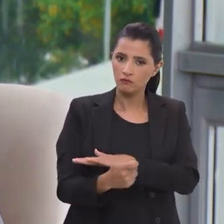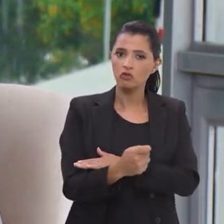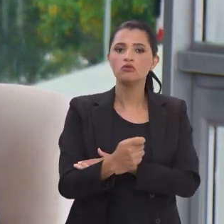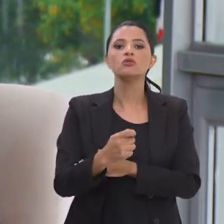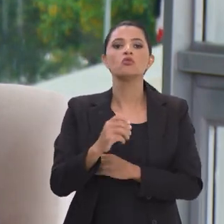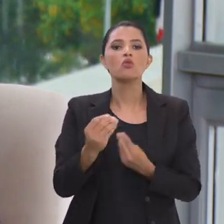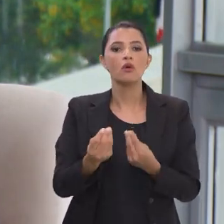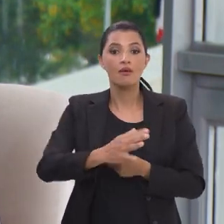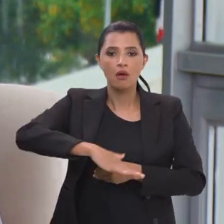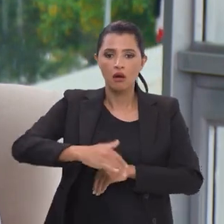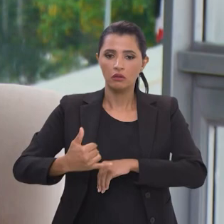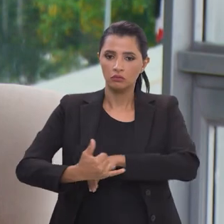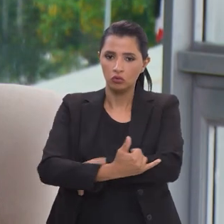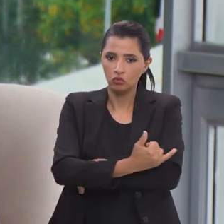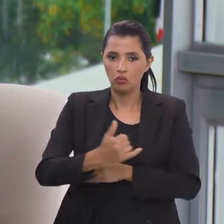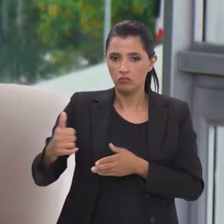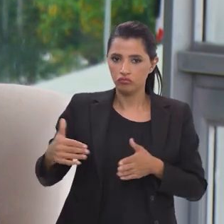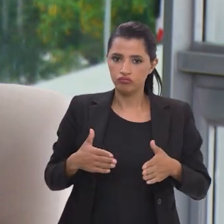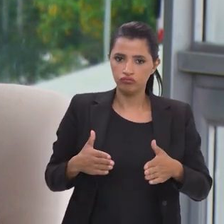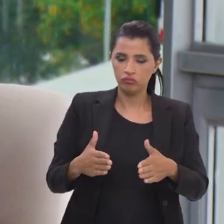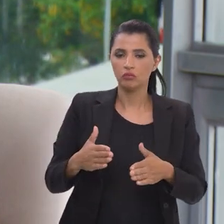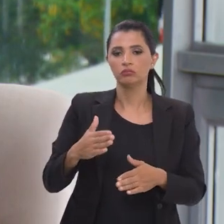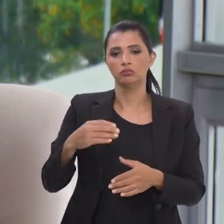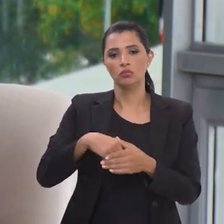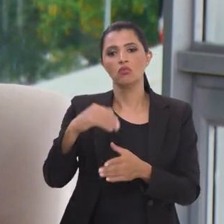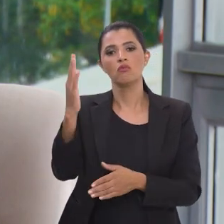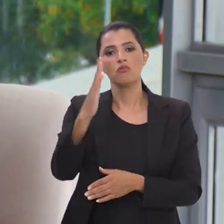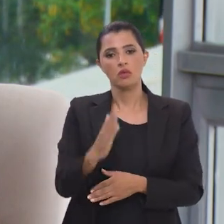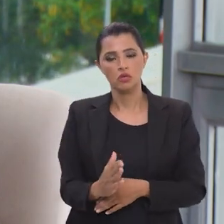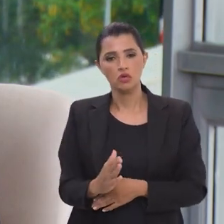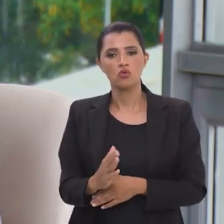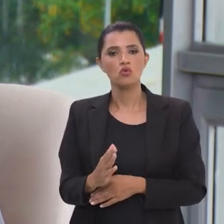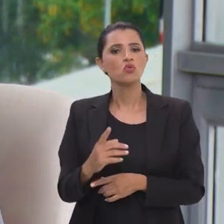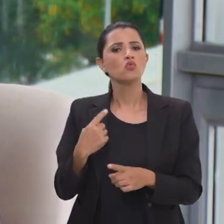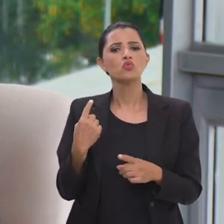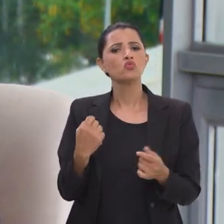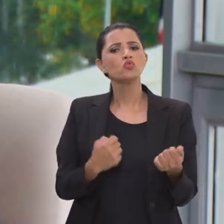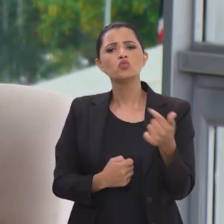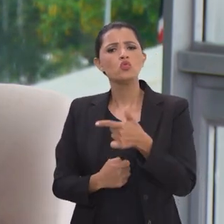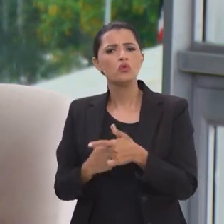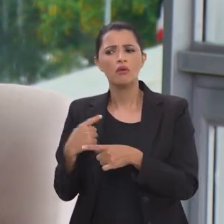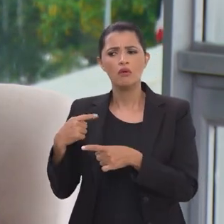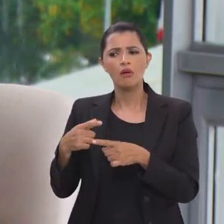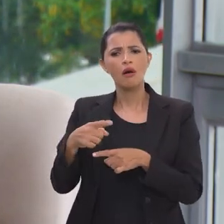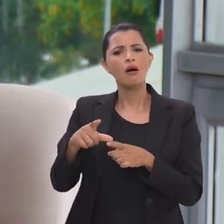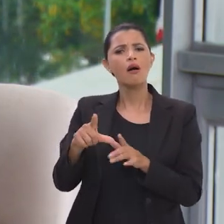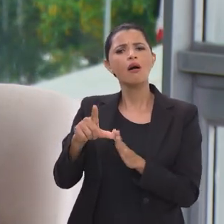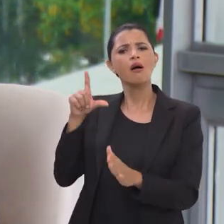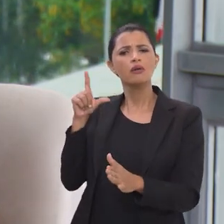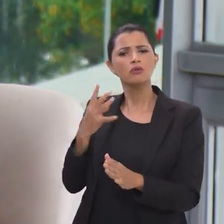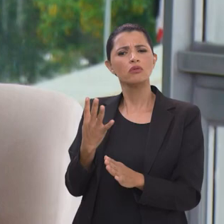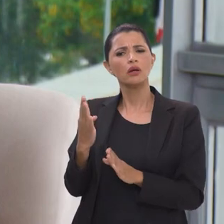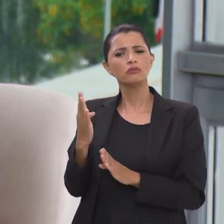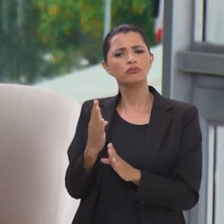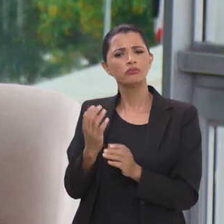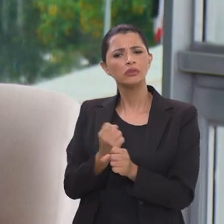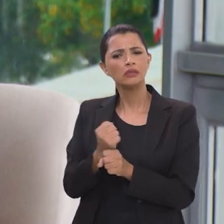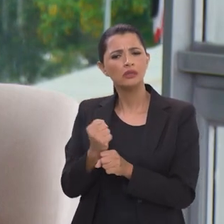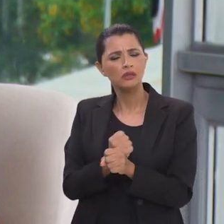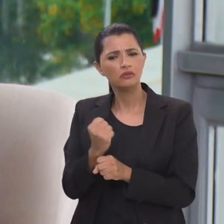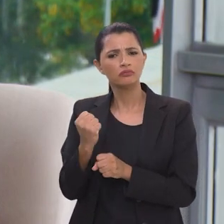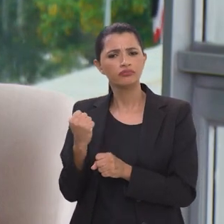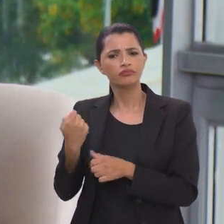investirmos mais em infraestrutura rodoviária no Brasil do que tudo aquilo que foi investido pelo governo anterior em quatro anos.